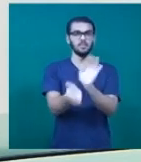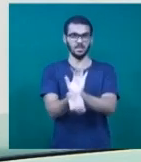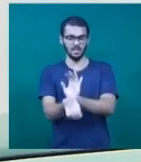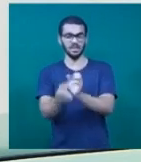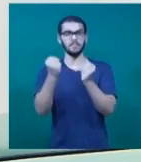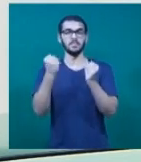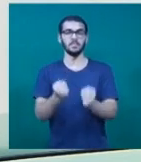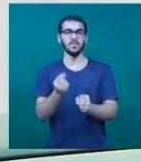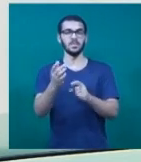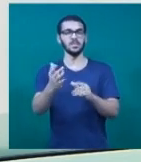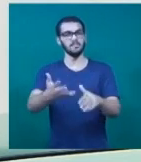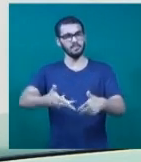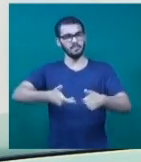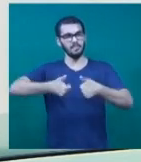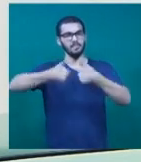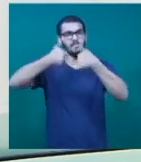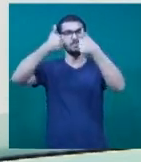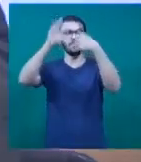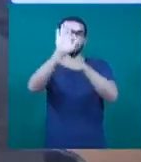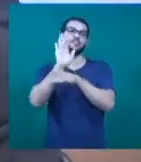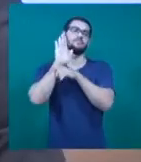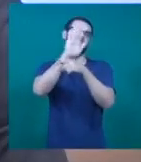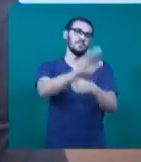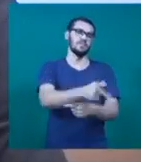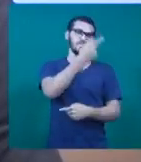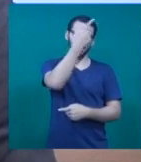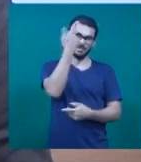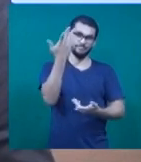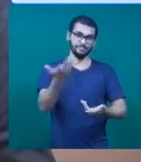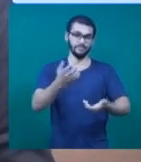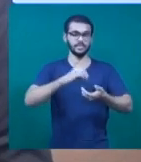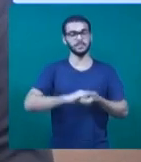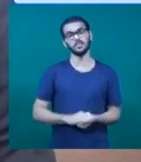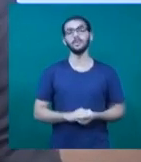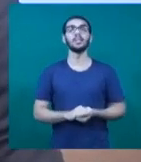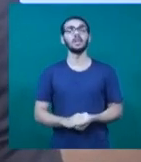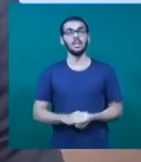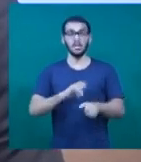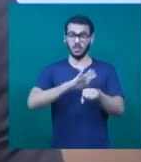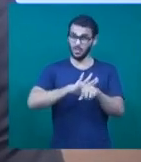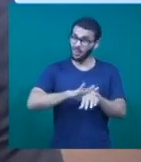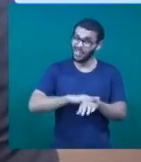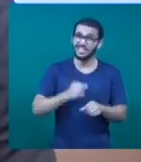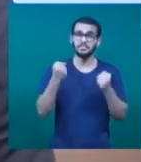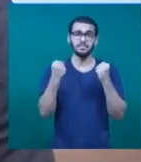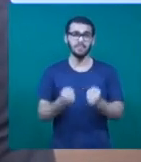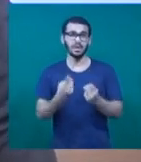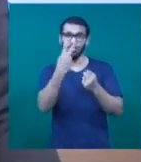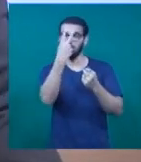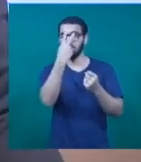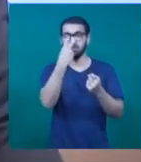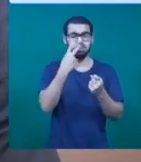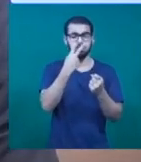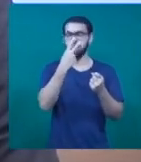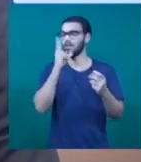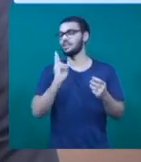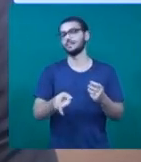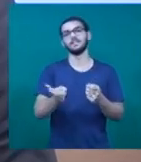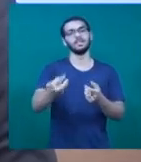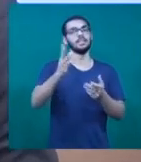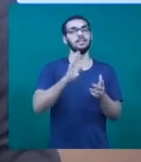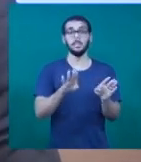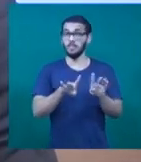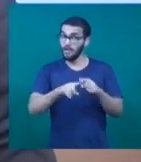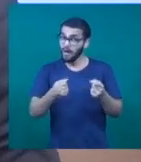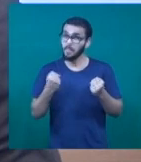garantir melhor atendimento aos pacientes. Uma doença que pode levar à cegueira irreversível, mas que pode ser também